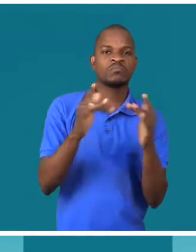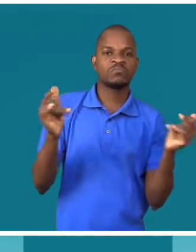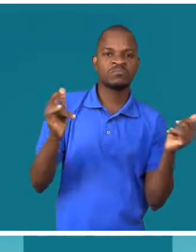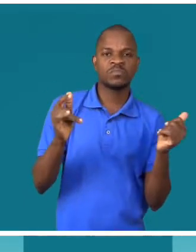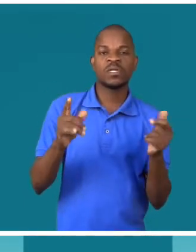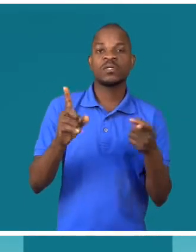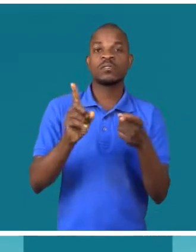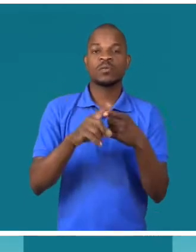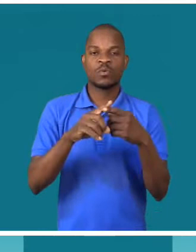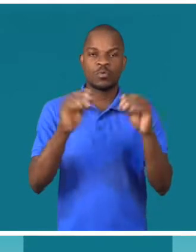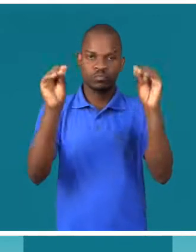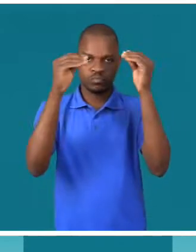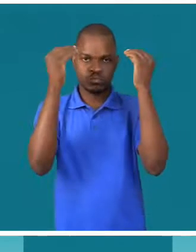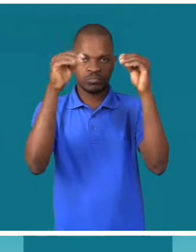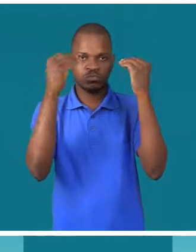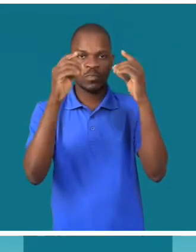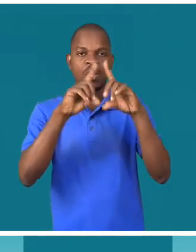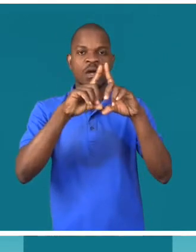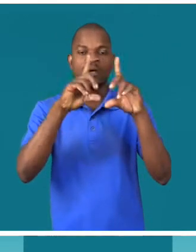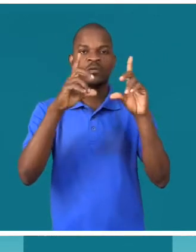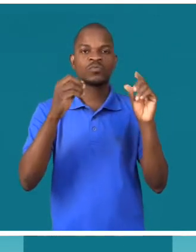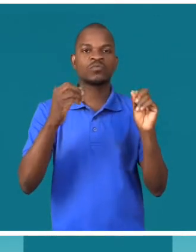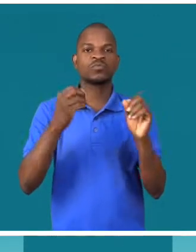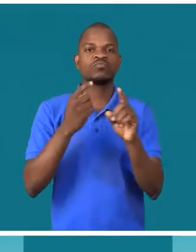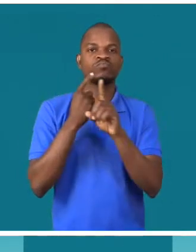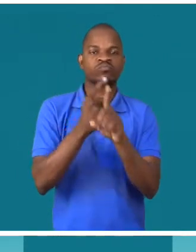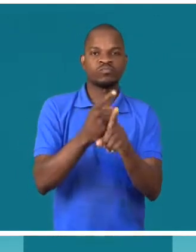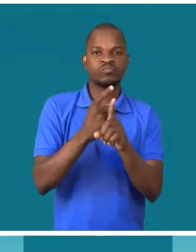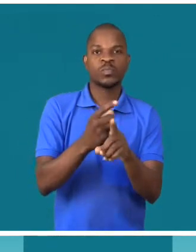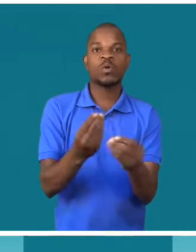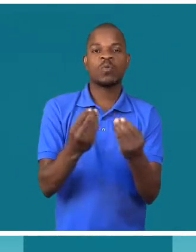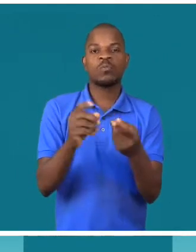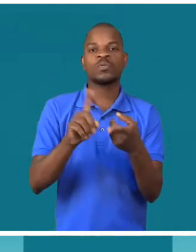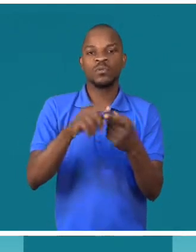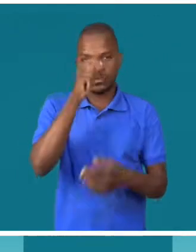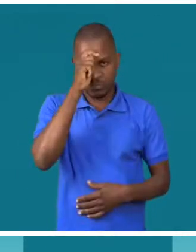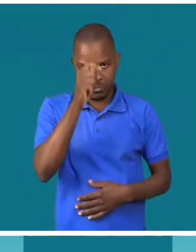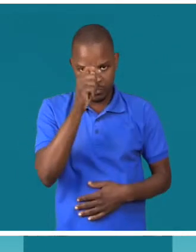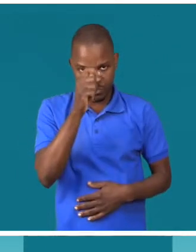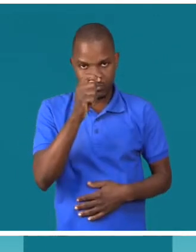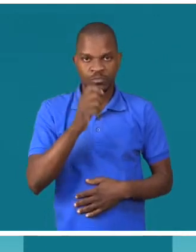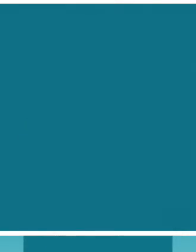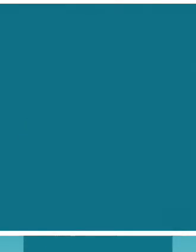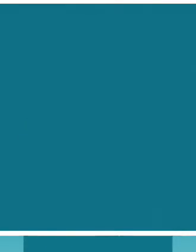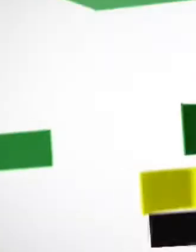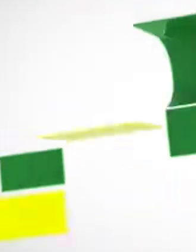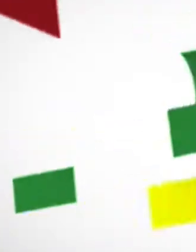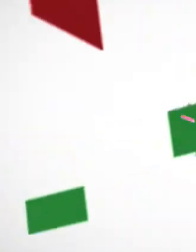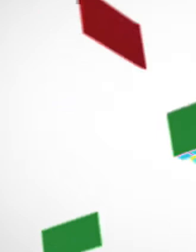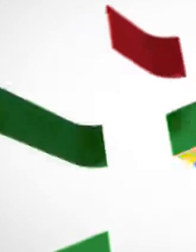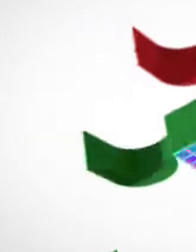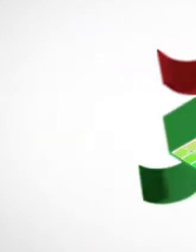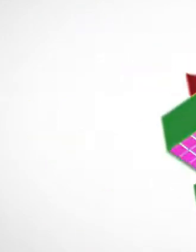liberdades e garantias, educando-se no seu exercício e no seu respeito.